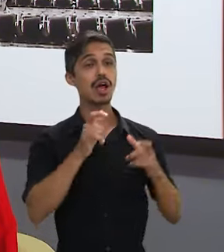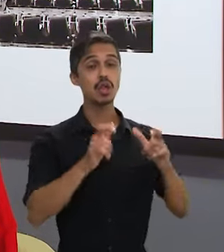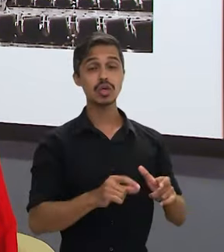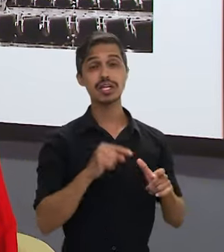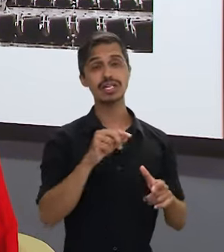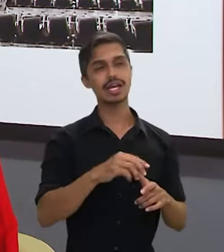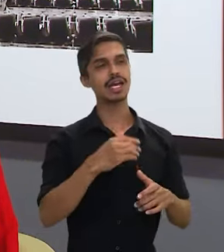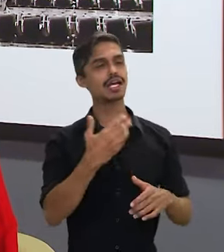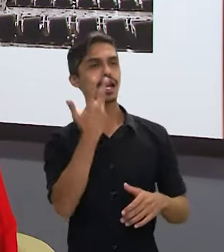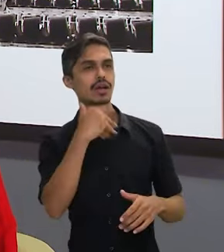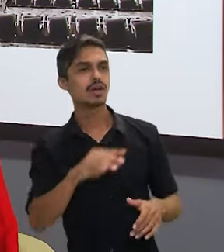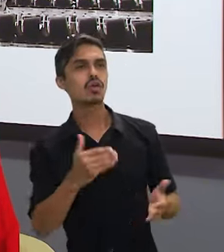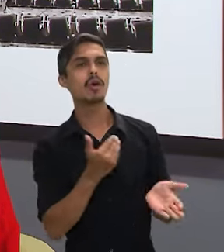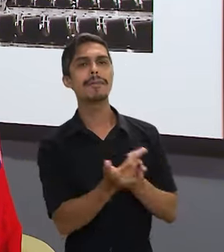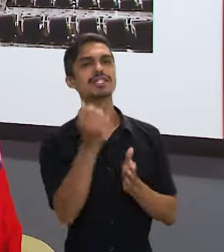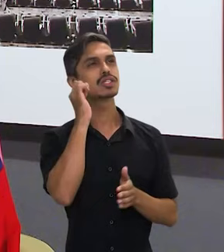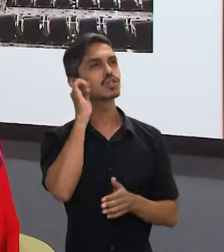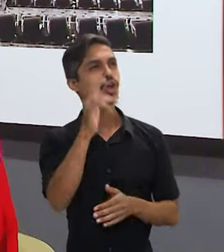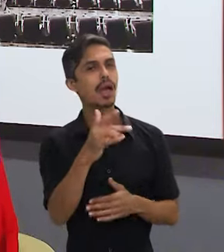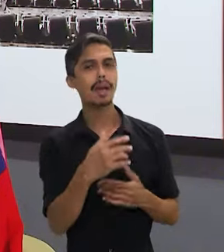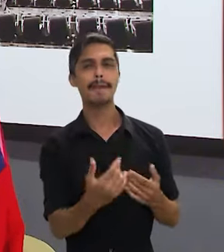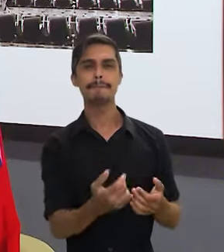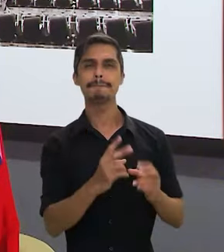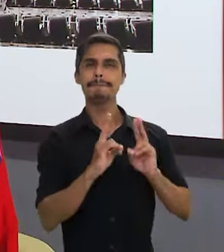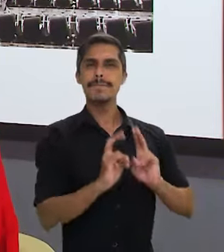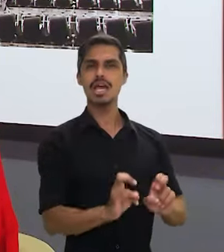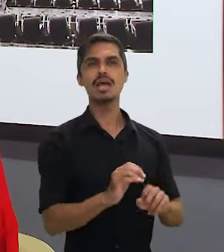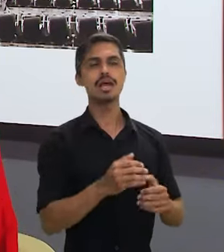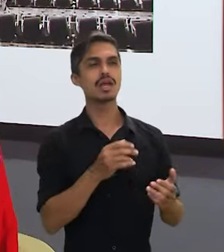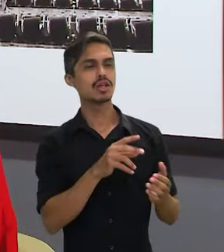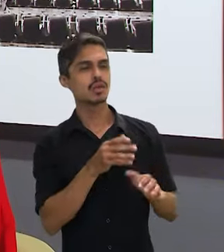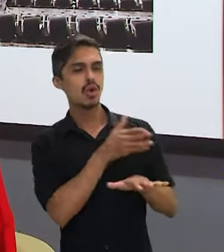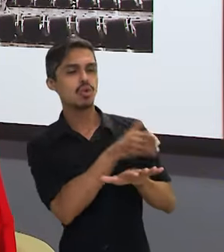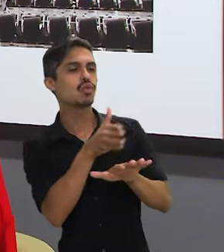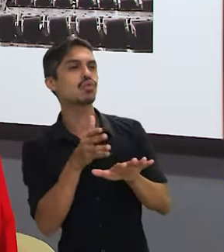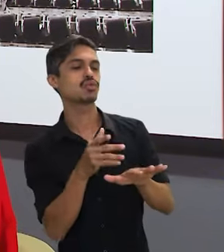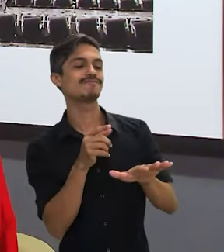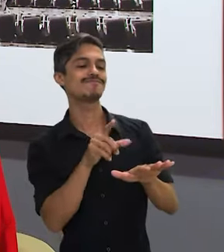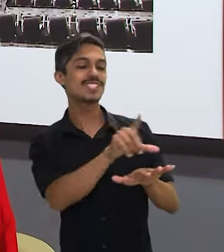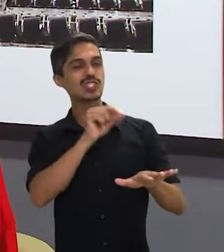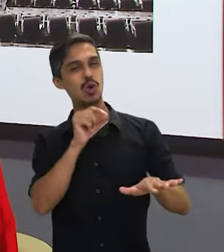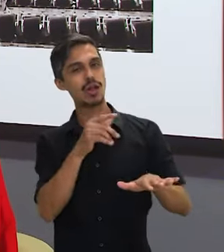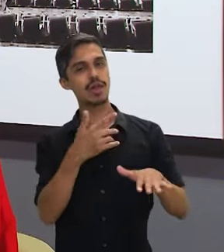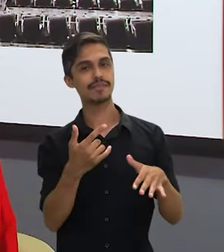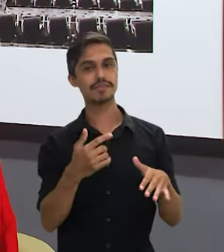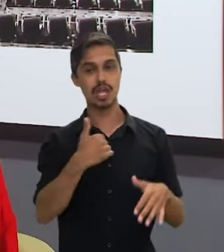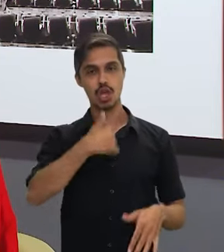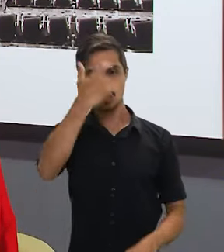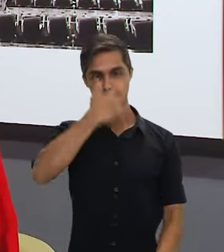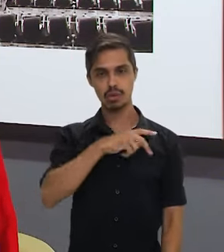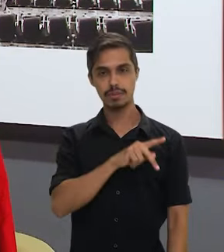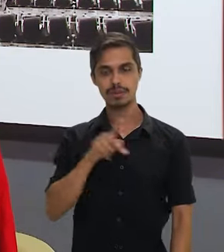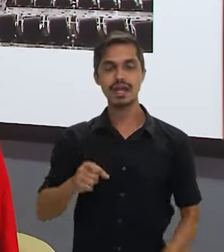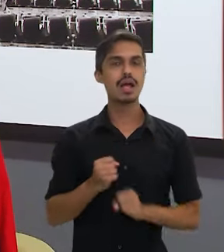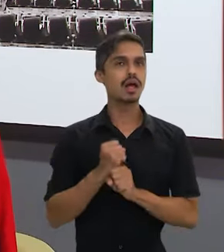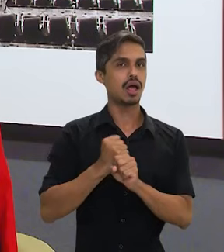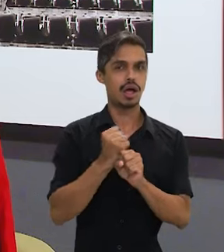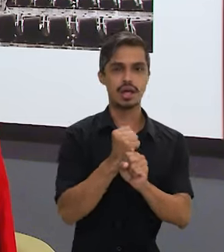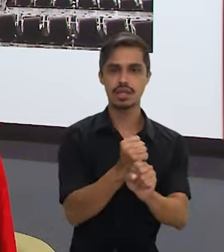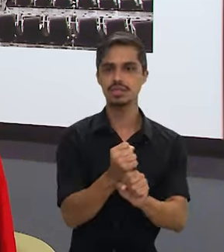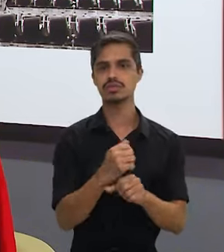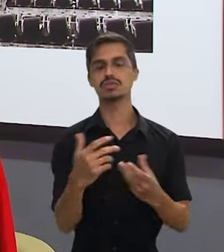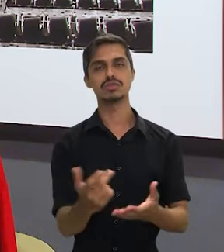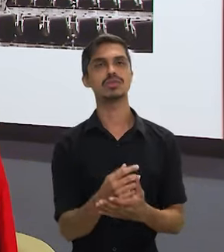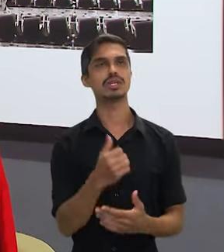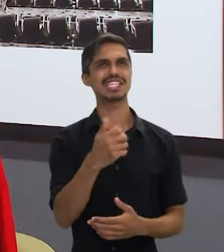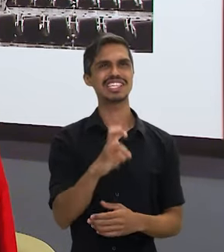sonhar, começa a se preparar, começa a identificar por onde, por qual caminho querer ir. Então, eu fui professora durante muitos anos da